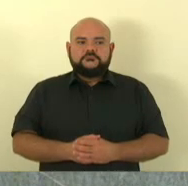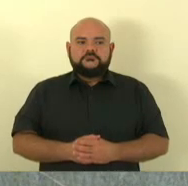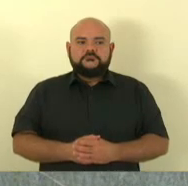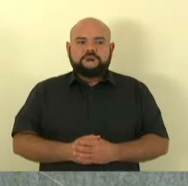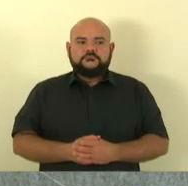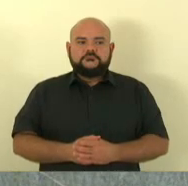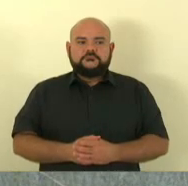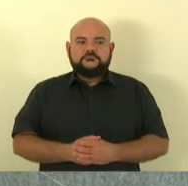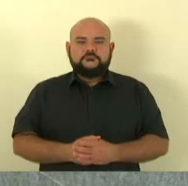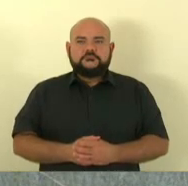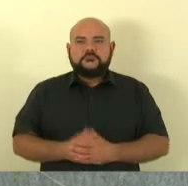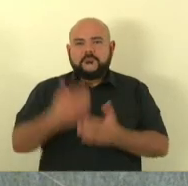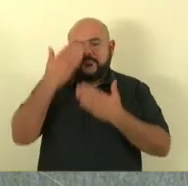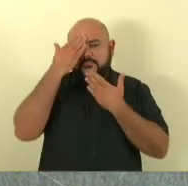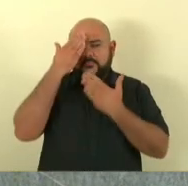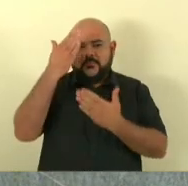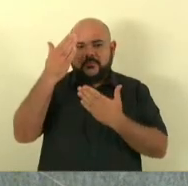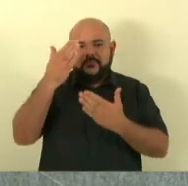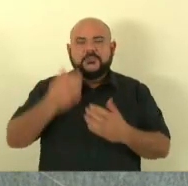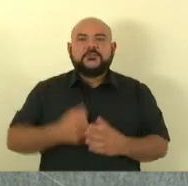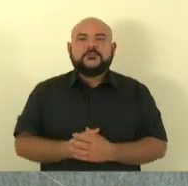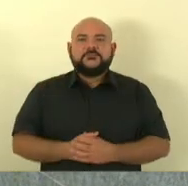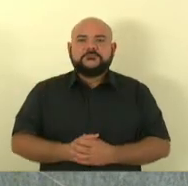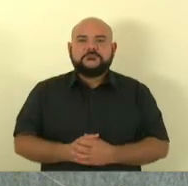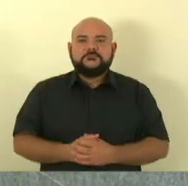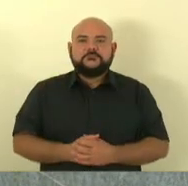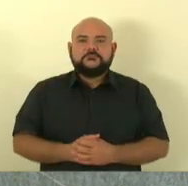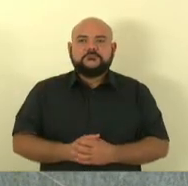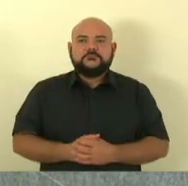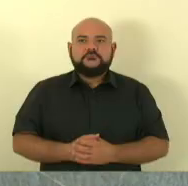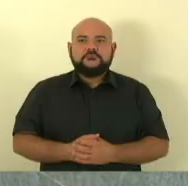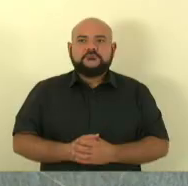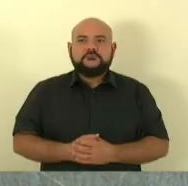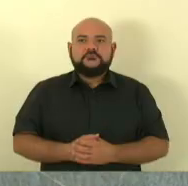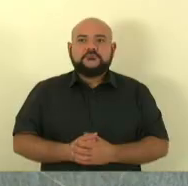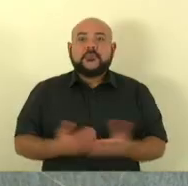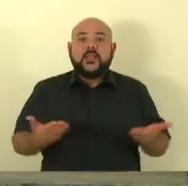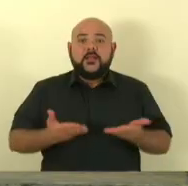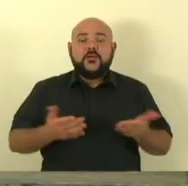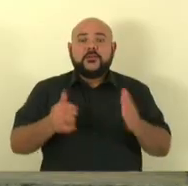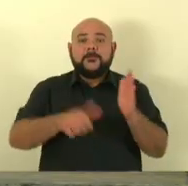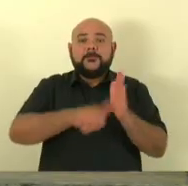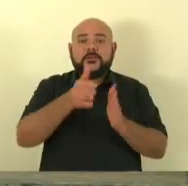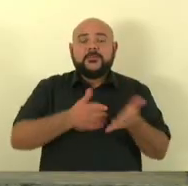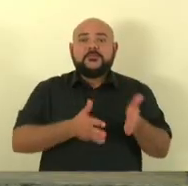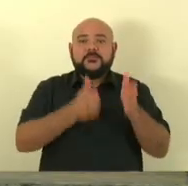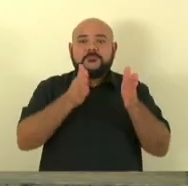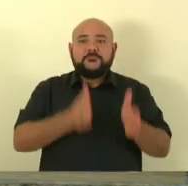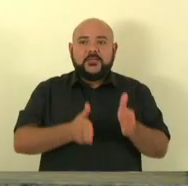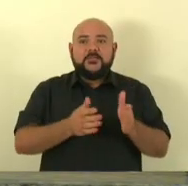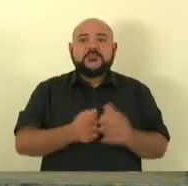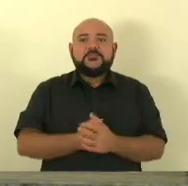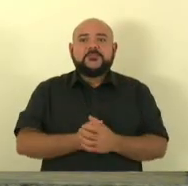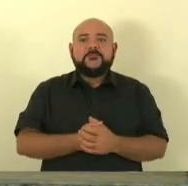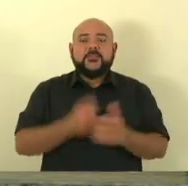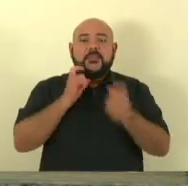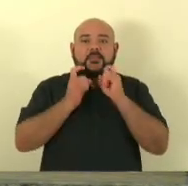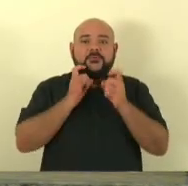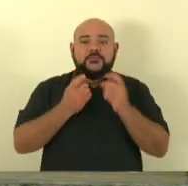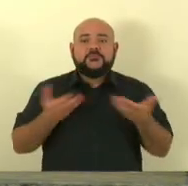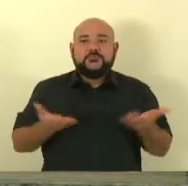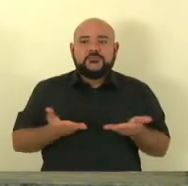Muito obrigado a todos. Passaremos agora a primeira fase do expediente